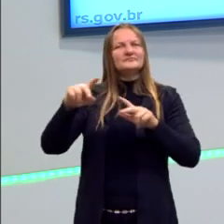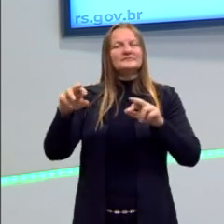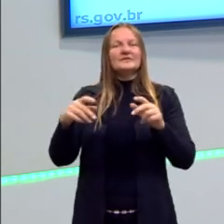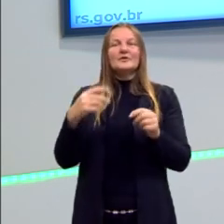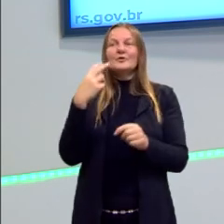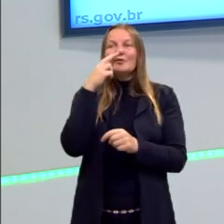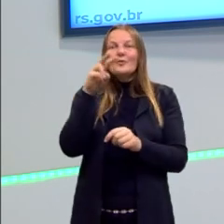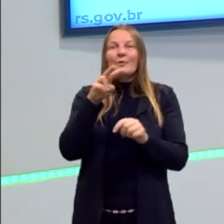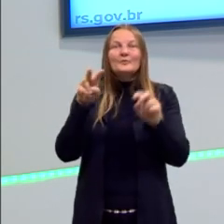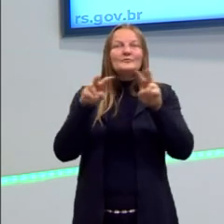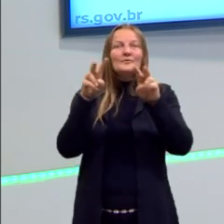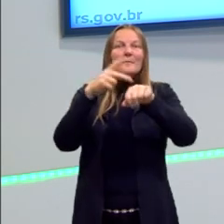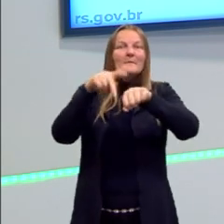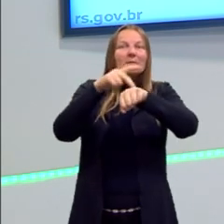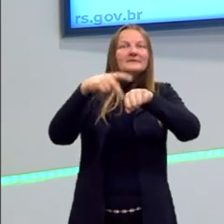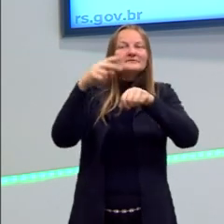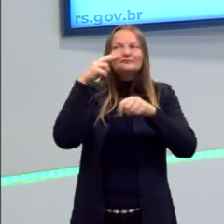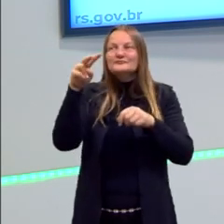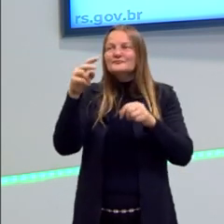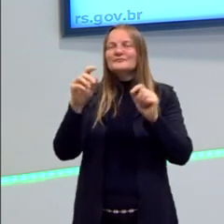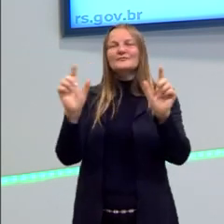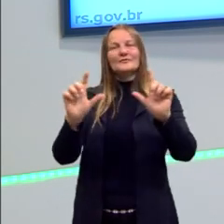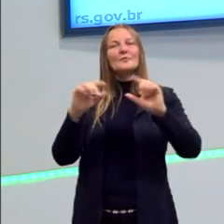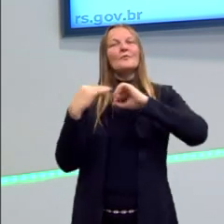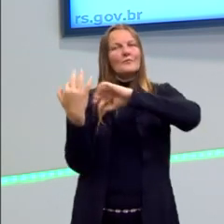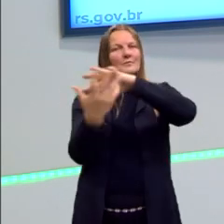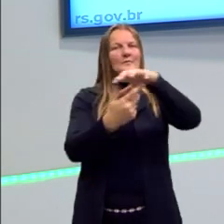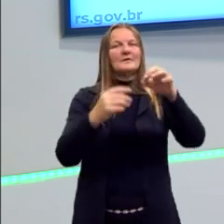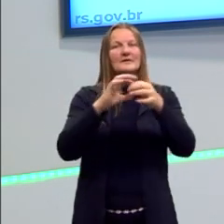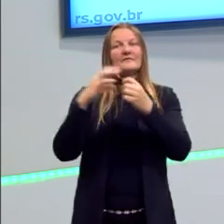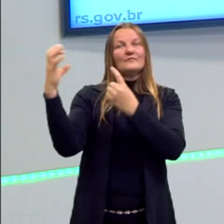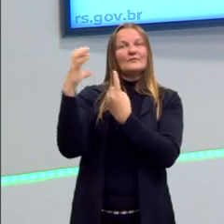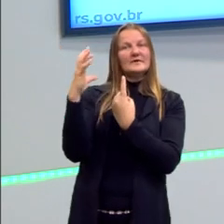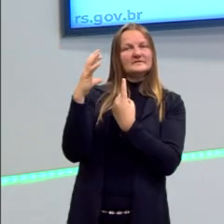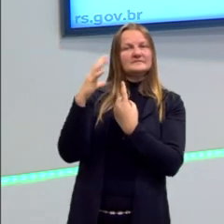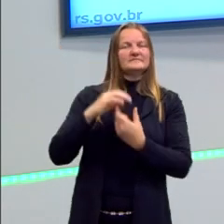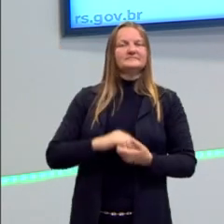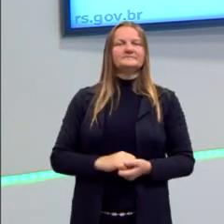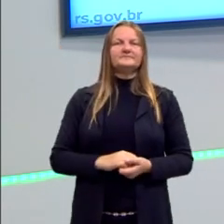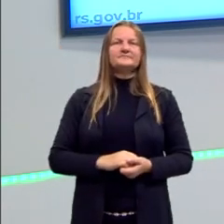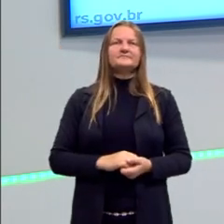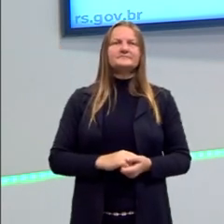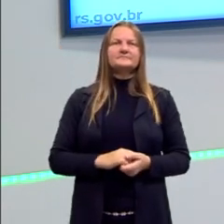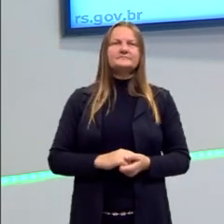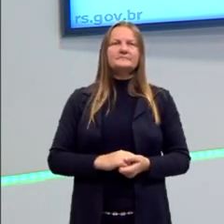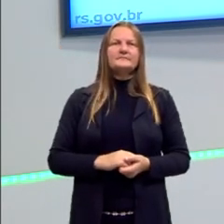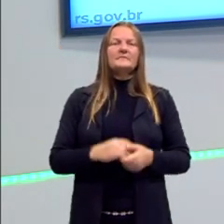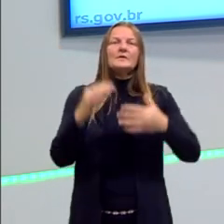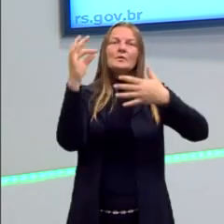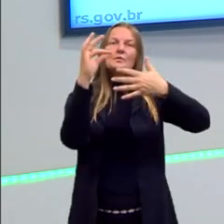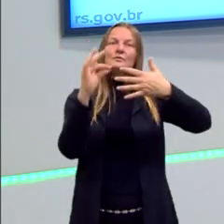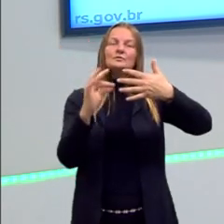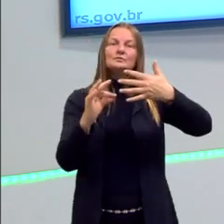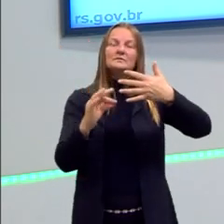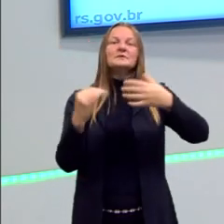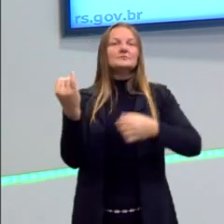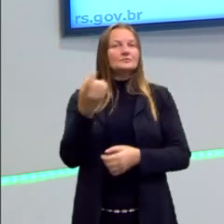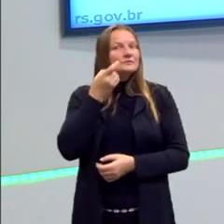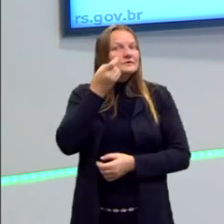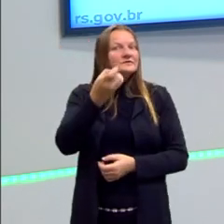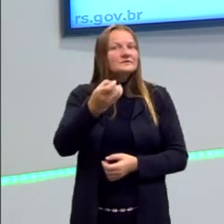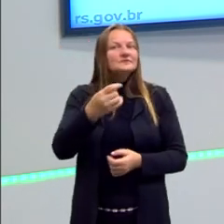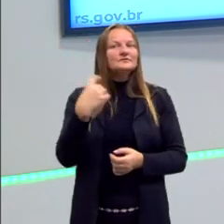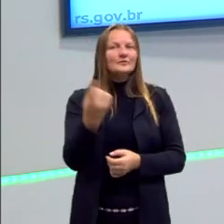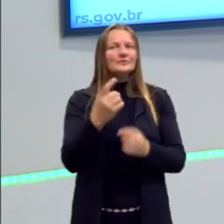jogos de outros países, são fatores da globalização, né? Mas aí tem um detalhe que é interessante nós